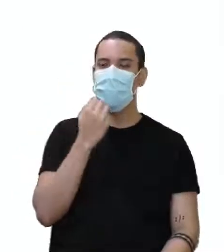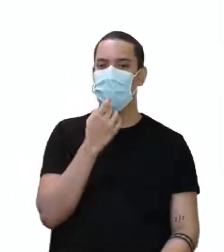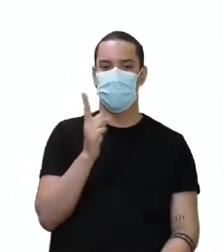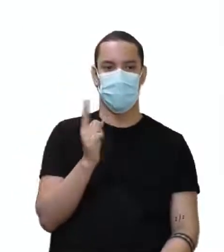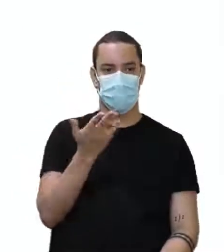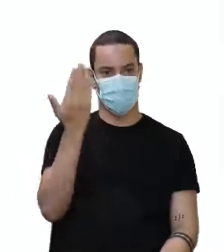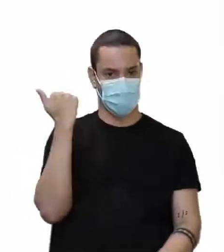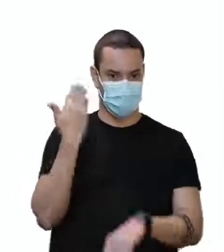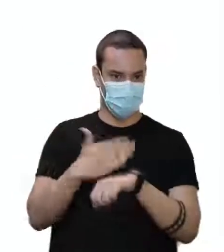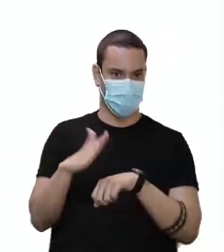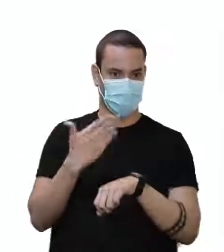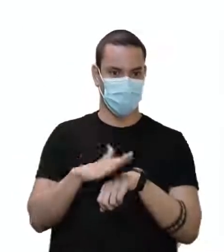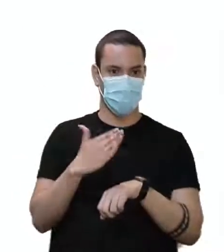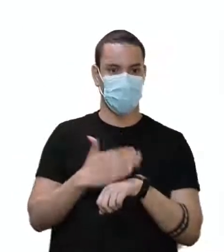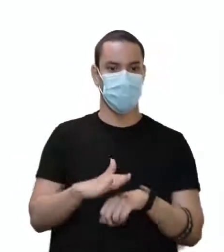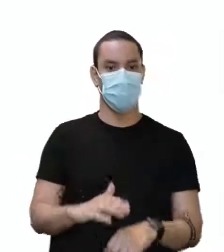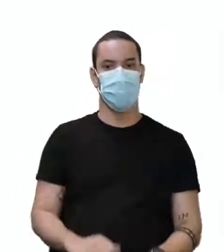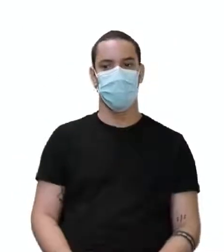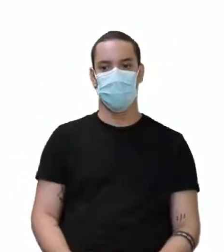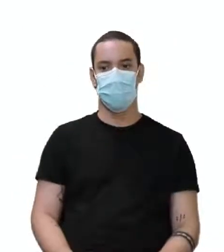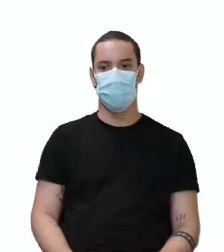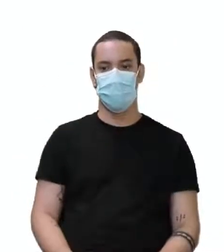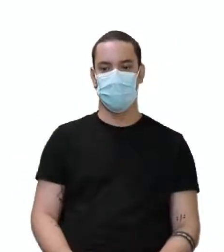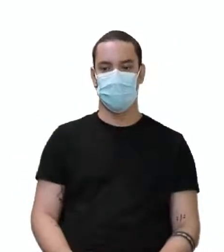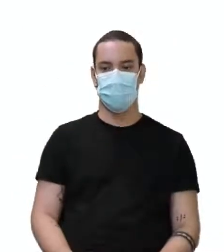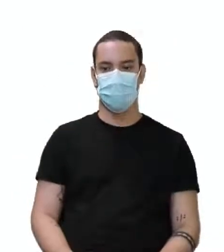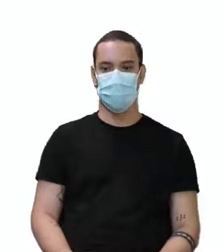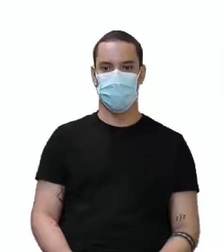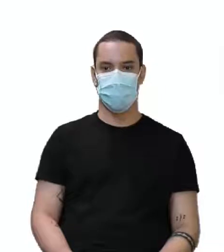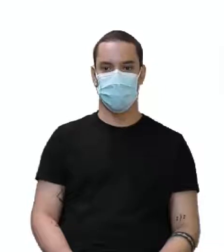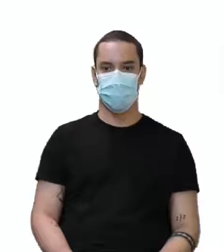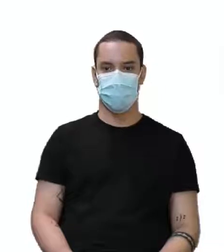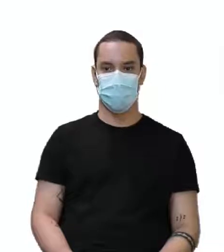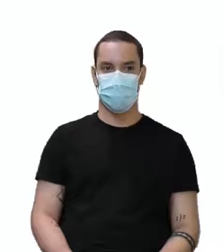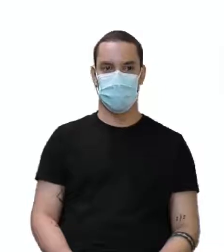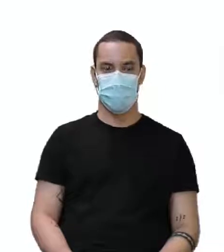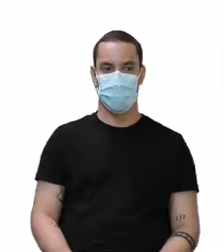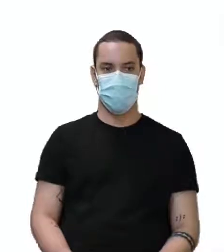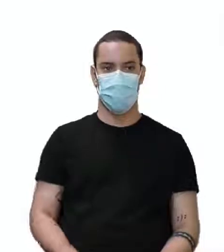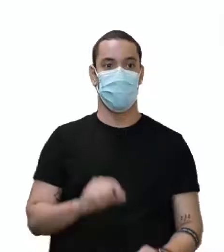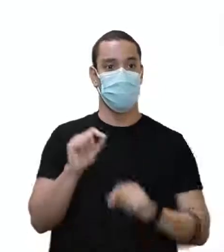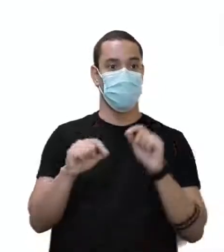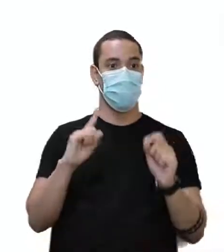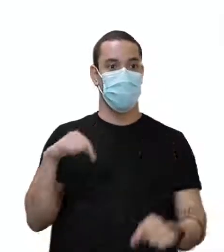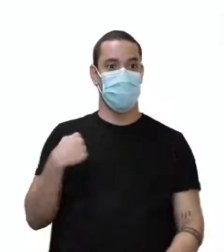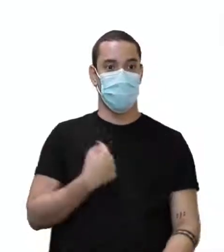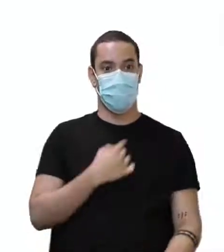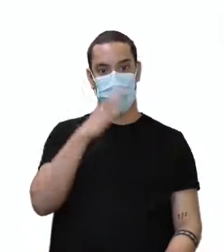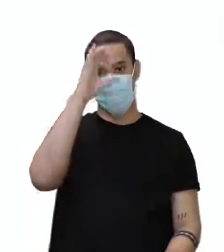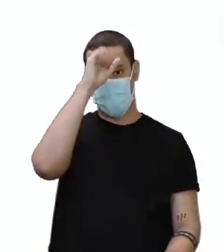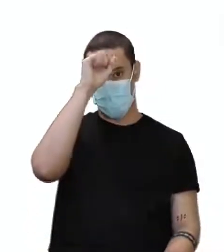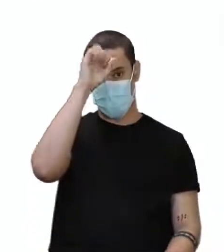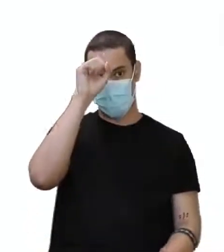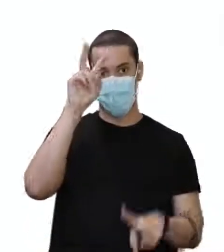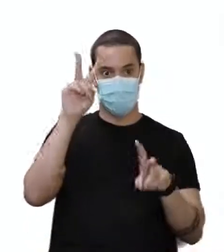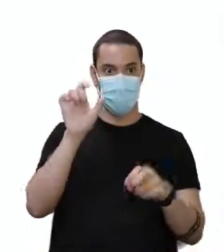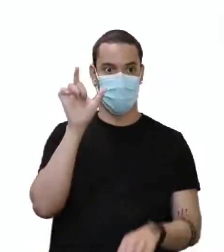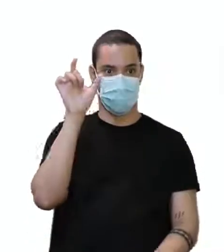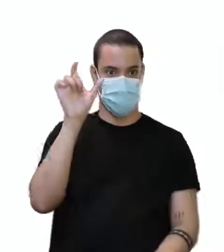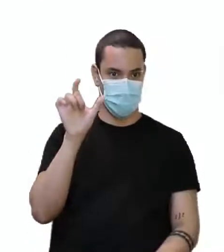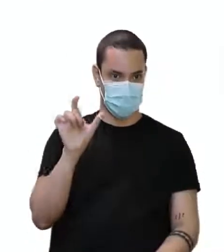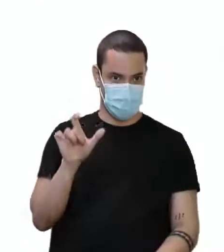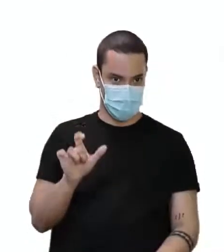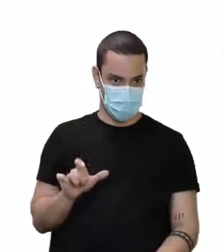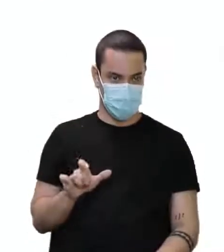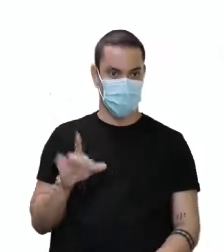Let's practice. Vamos praticar o que a gente aprendeu em relação a essas duas palavrinhas